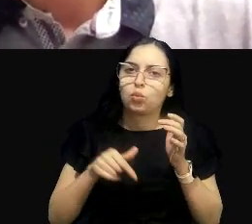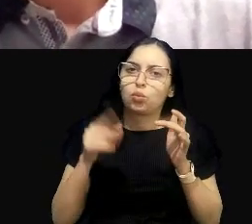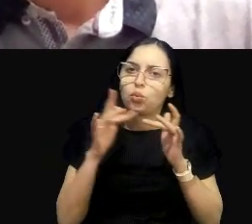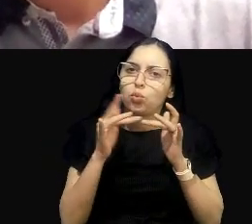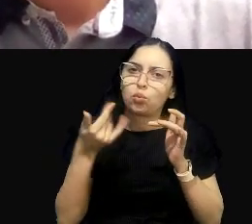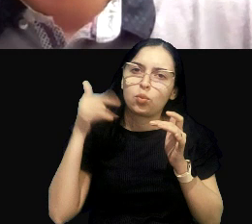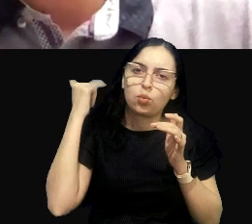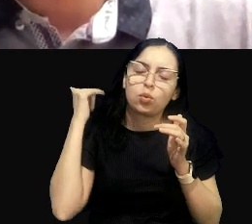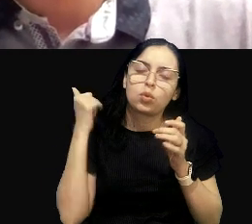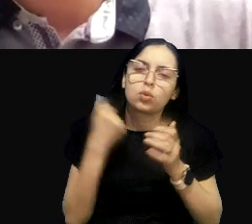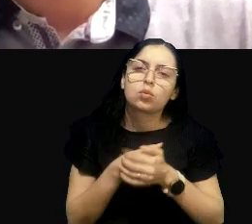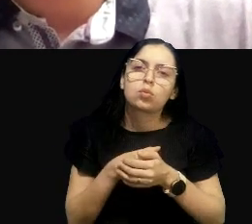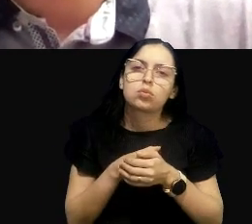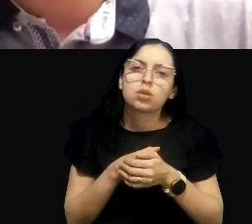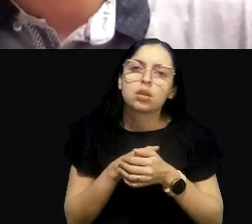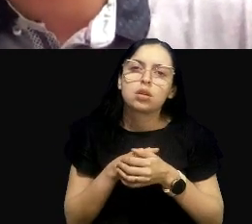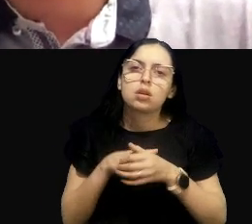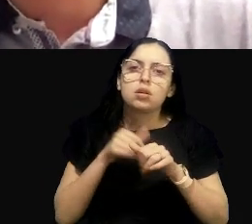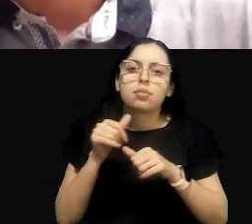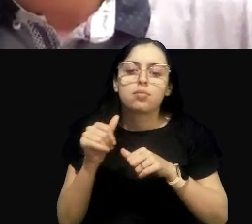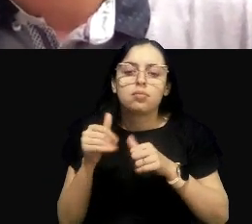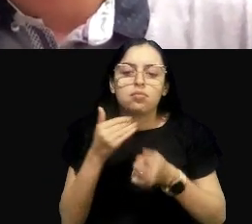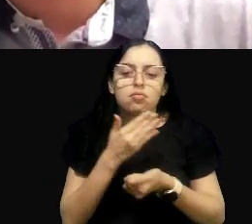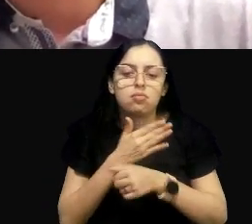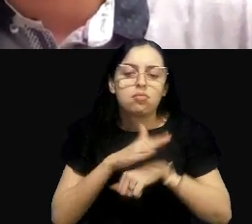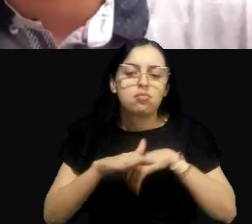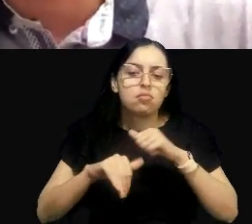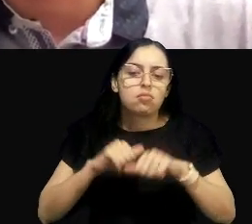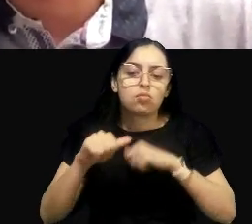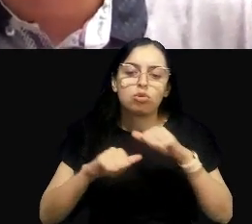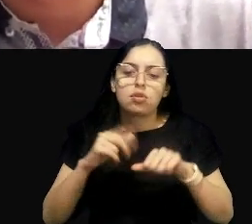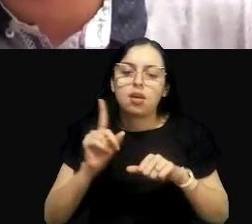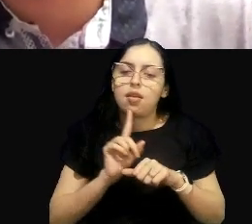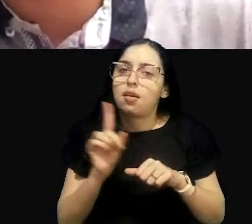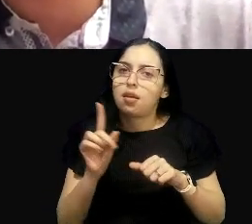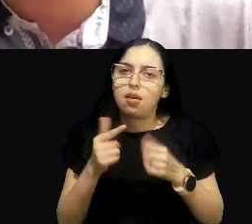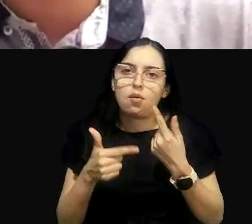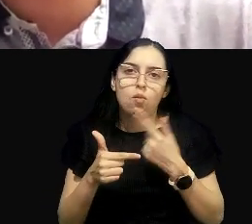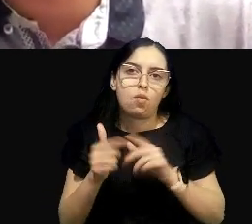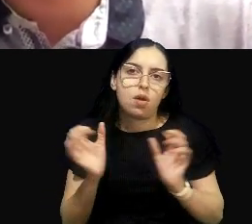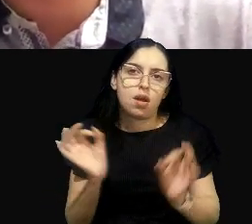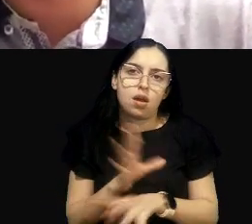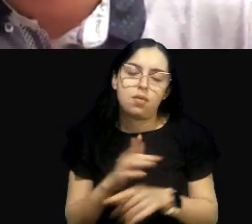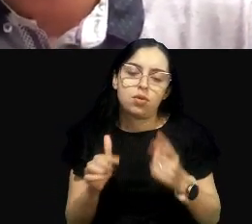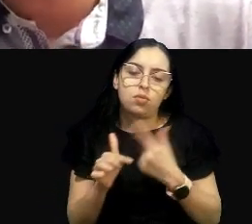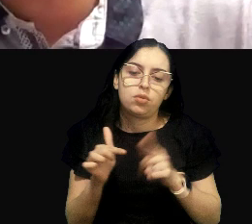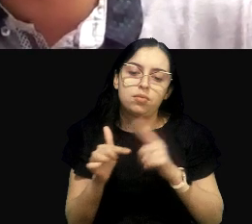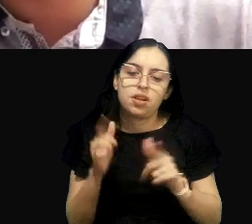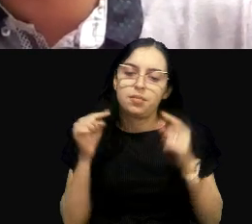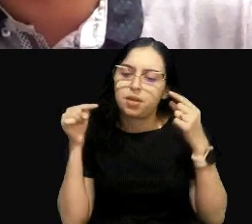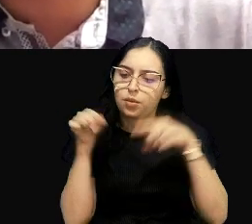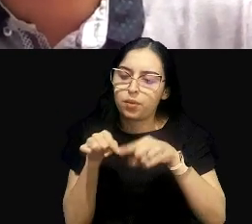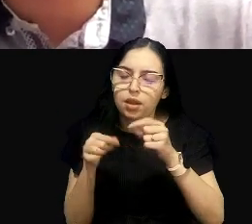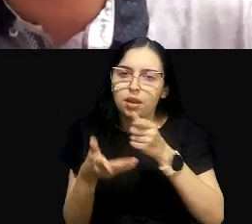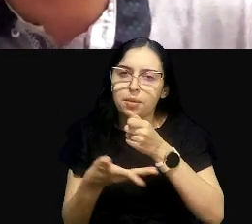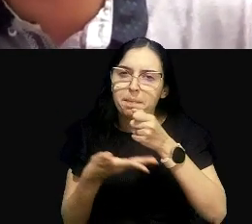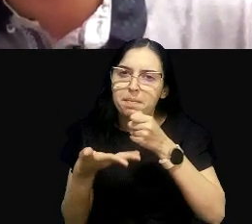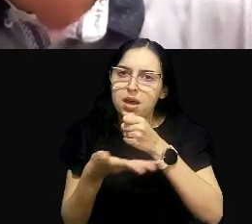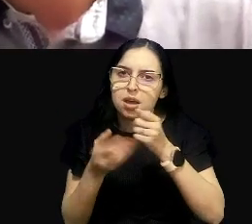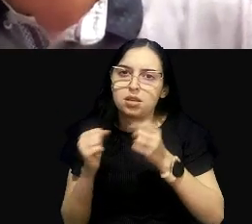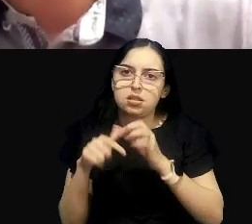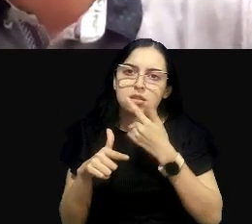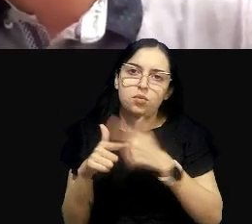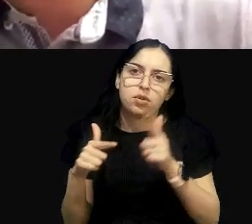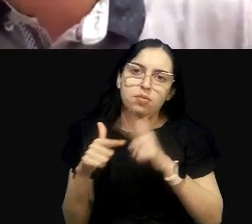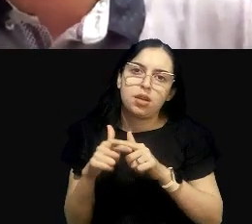porque, assim, ficar remediando a água do Pinheiros resolve o problema? Não, nós não estamos atacando a raiz do problema, a gente está